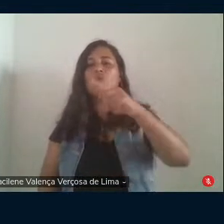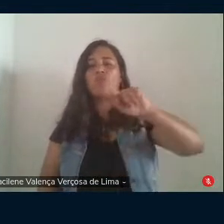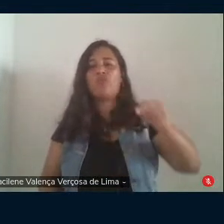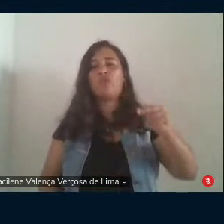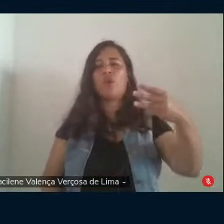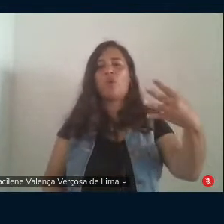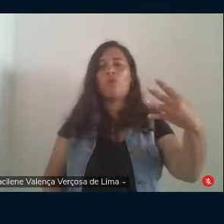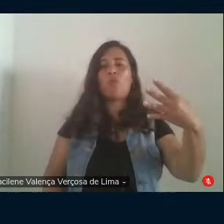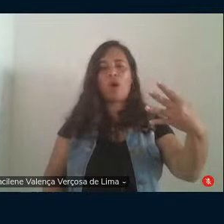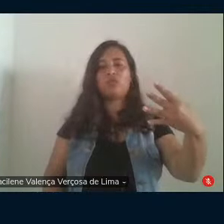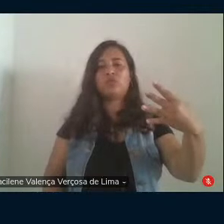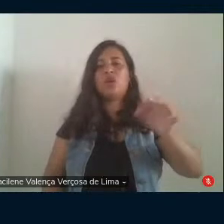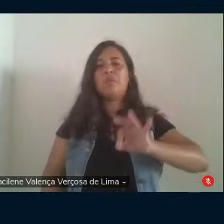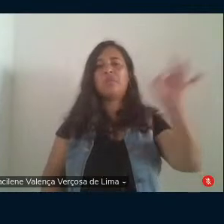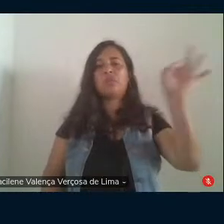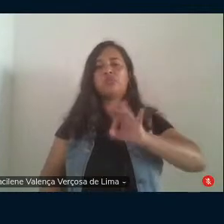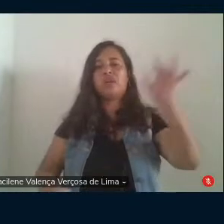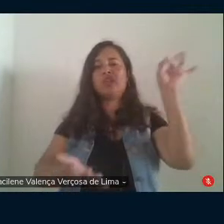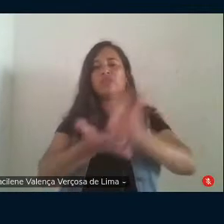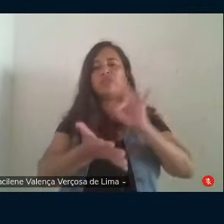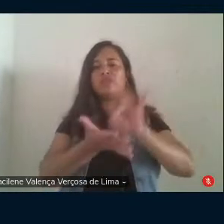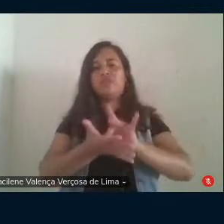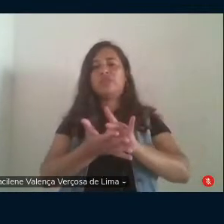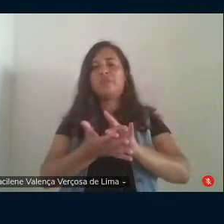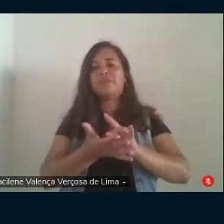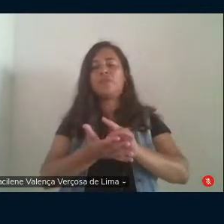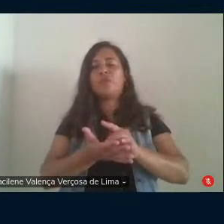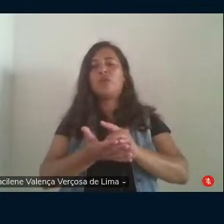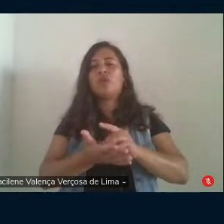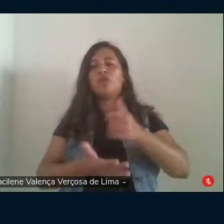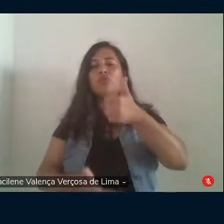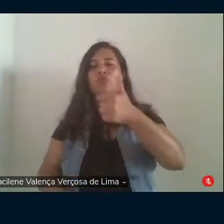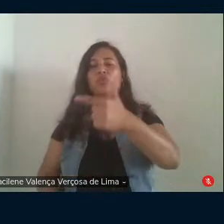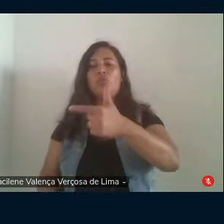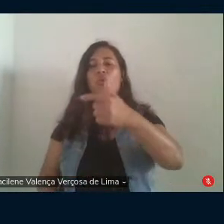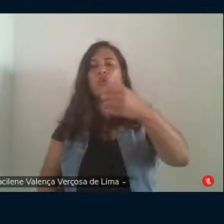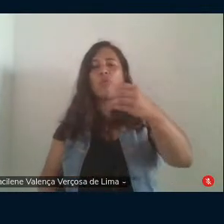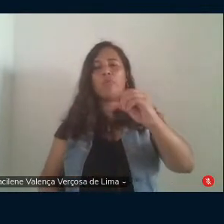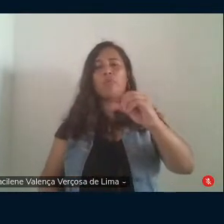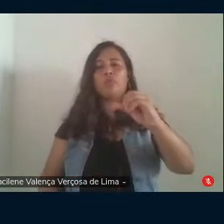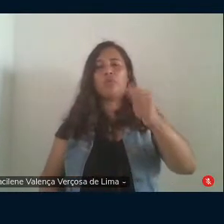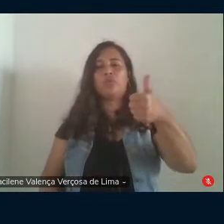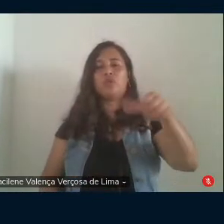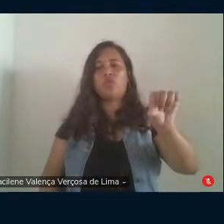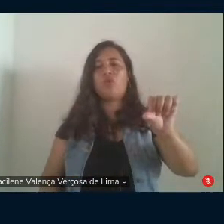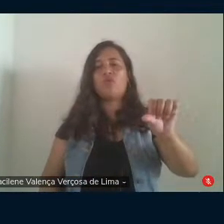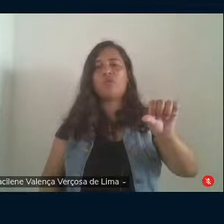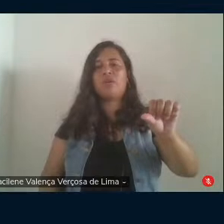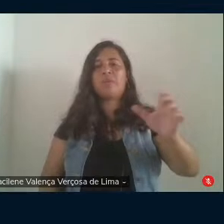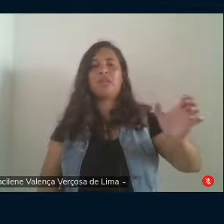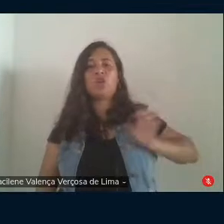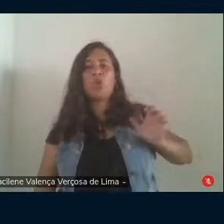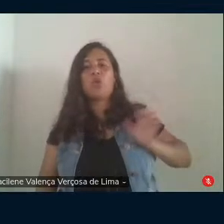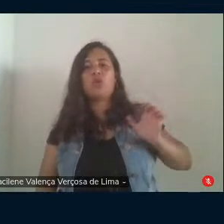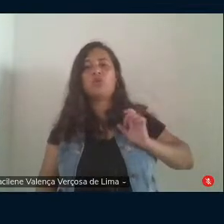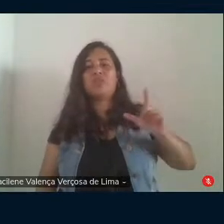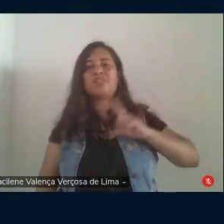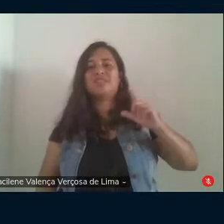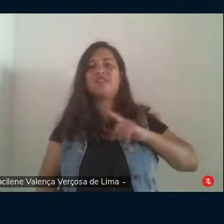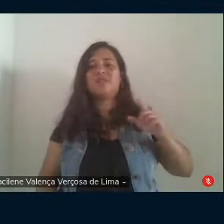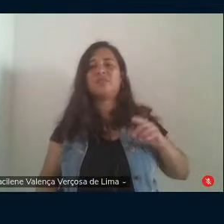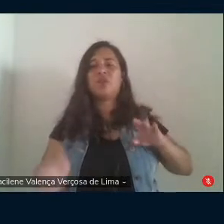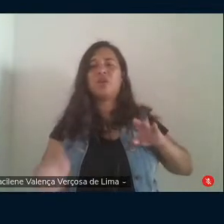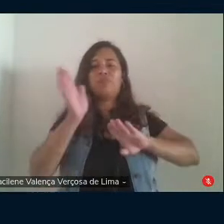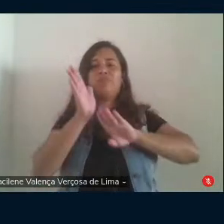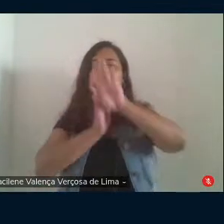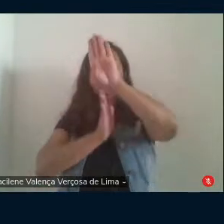rendimentos médios reais no segundo trimestre de 2019 o segmento mais rico da população apontava alta salarial